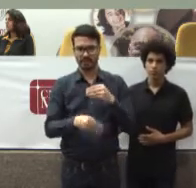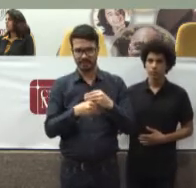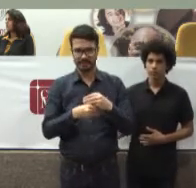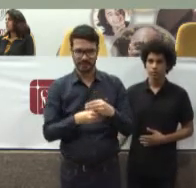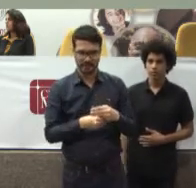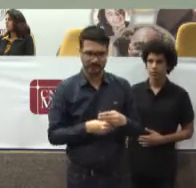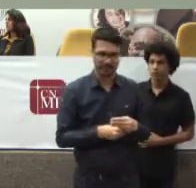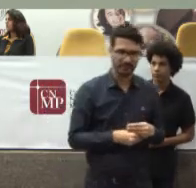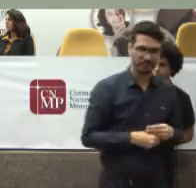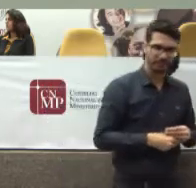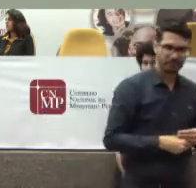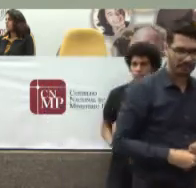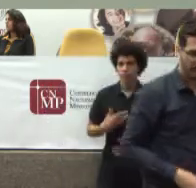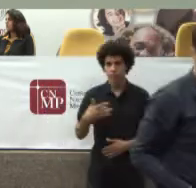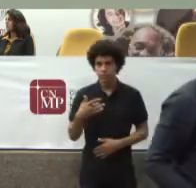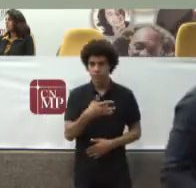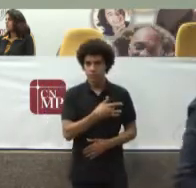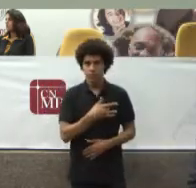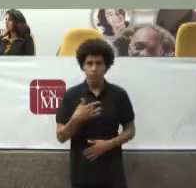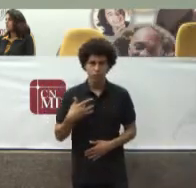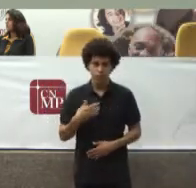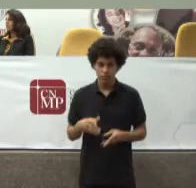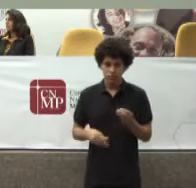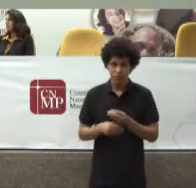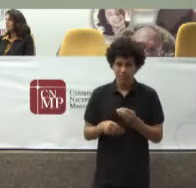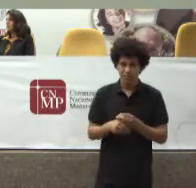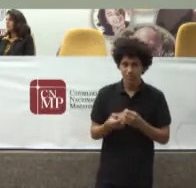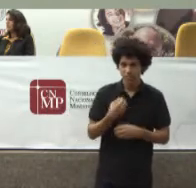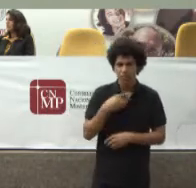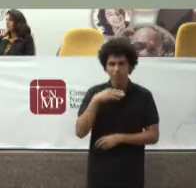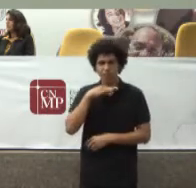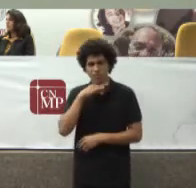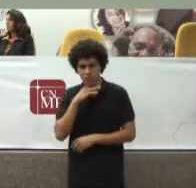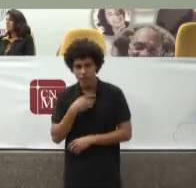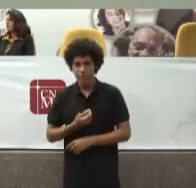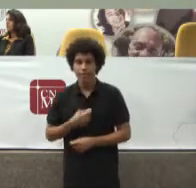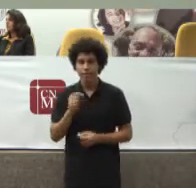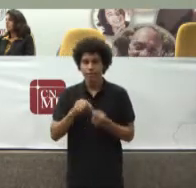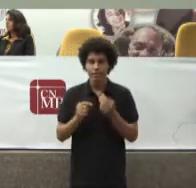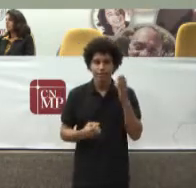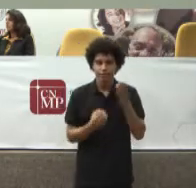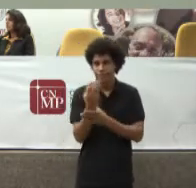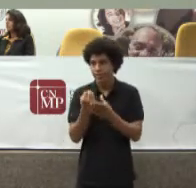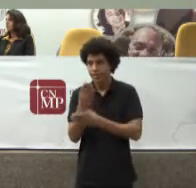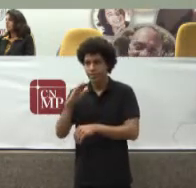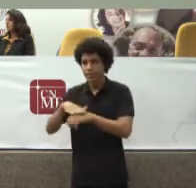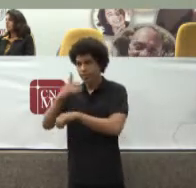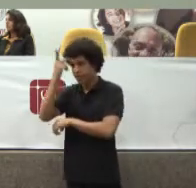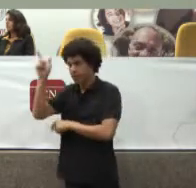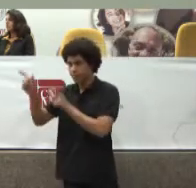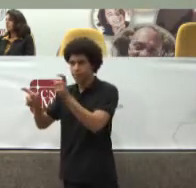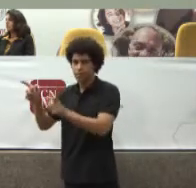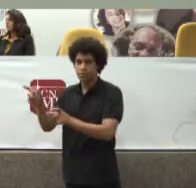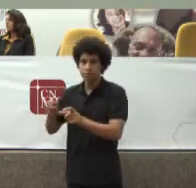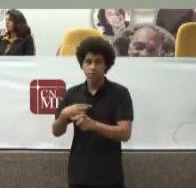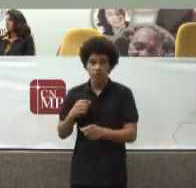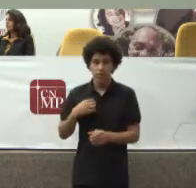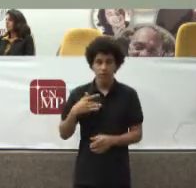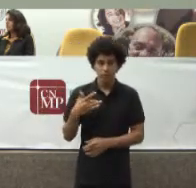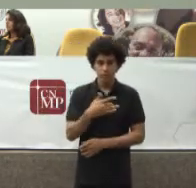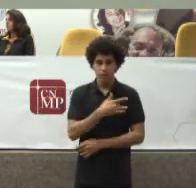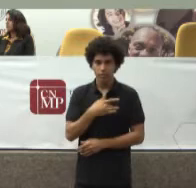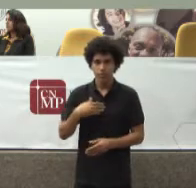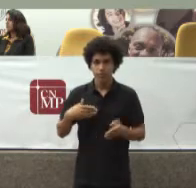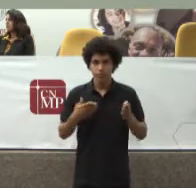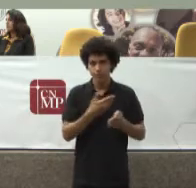Depalperada Fará com que Cada vez mais Tenhamos A saúde pública Sobrecarregada E